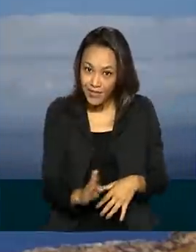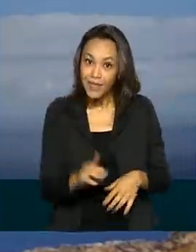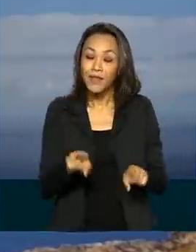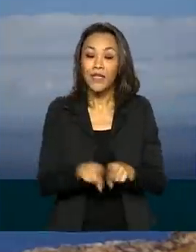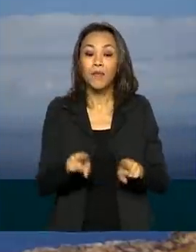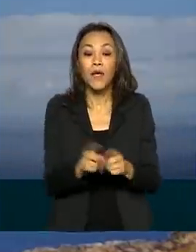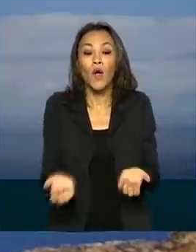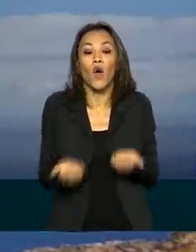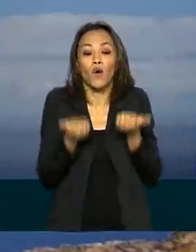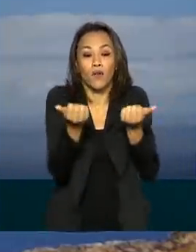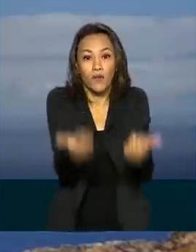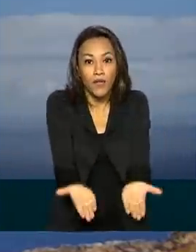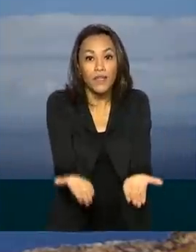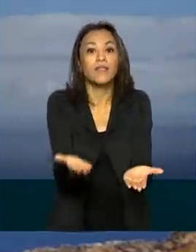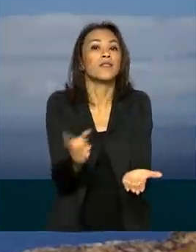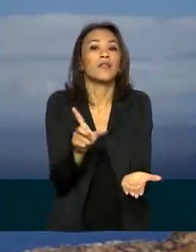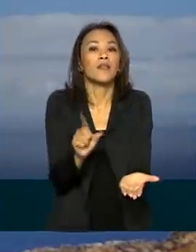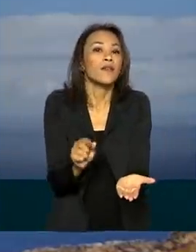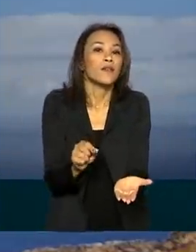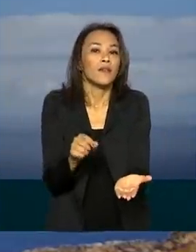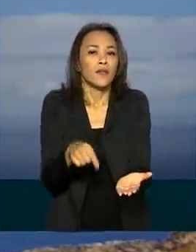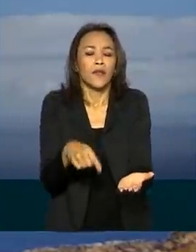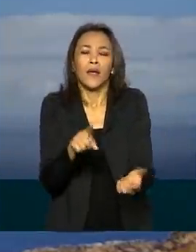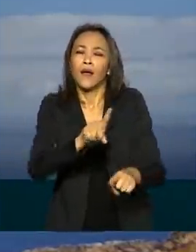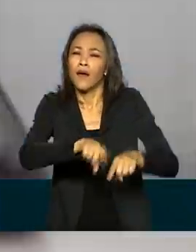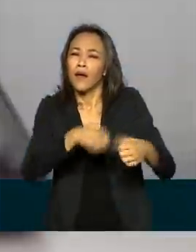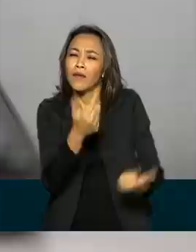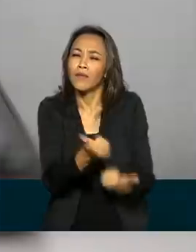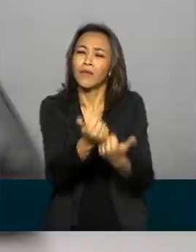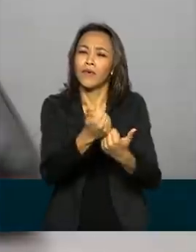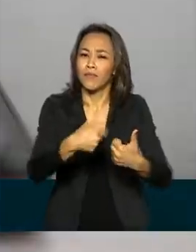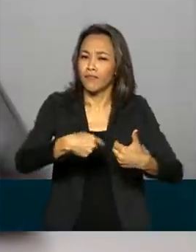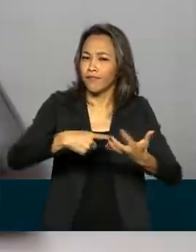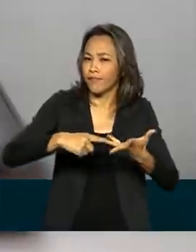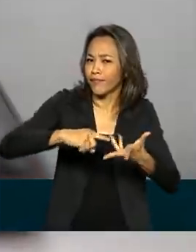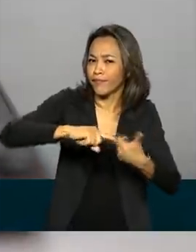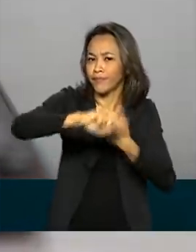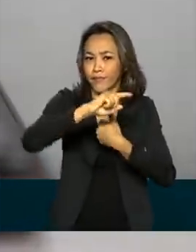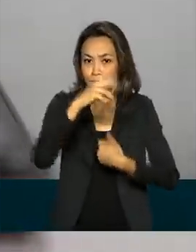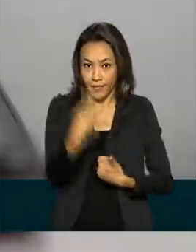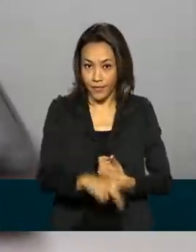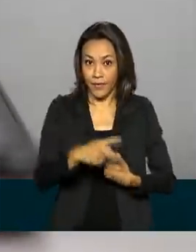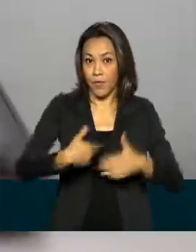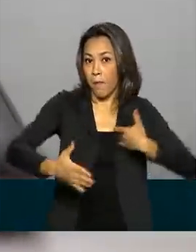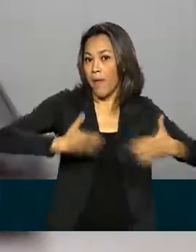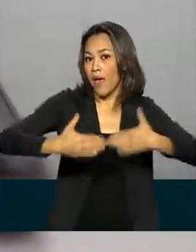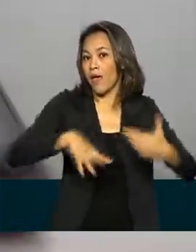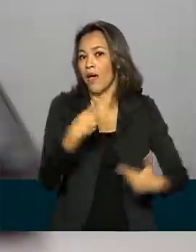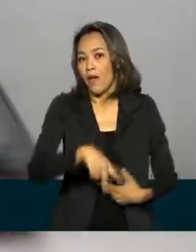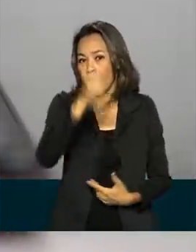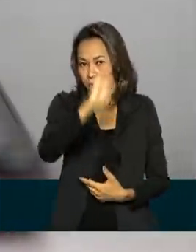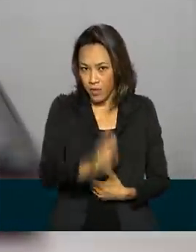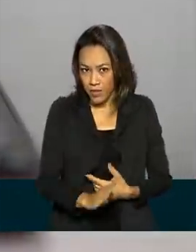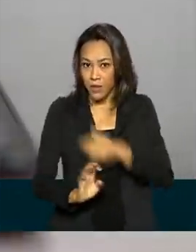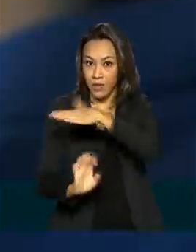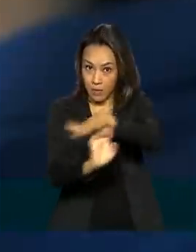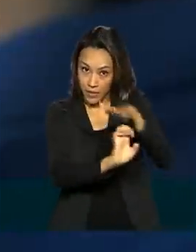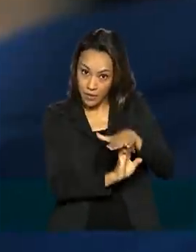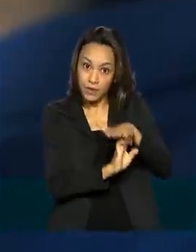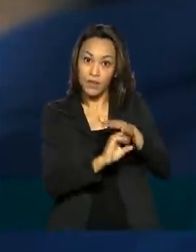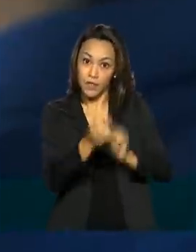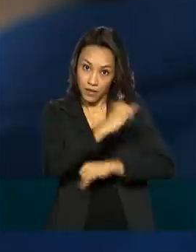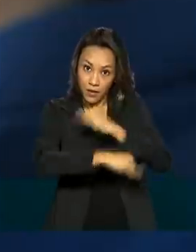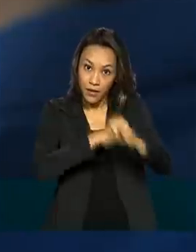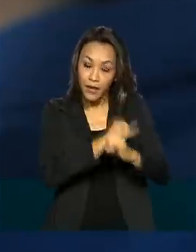as empresas de telecomunicações que atuam no mercado brasileiro. Além de aumentar a velocidade de transferência de dados,